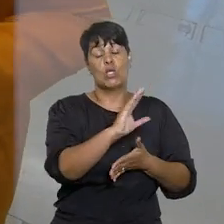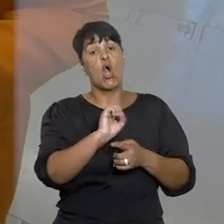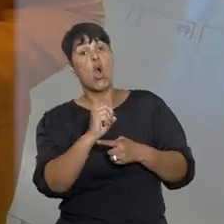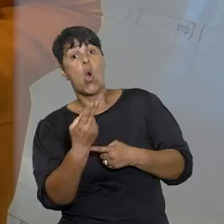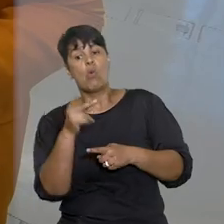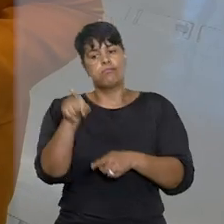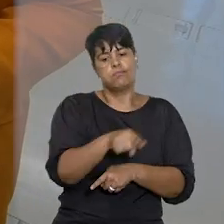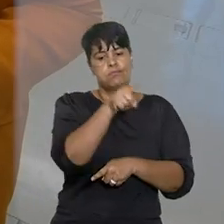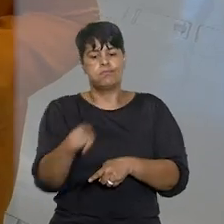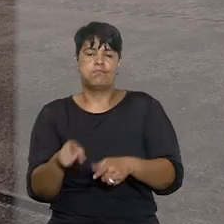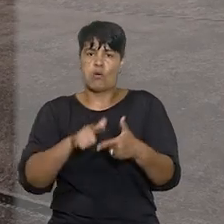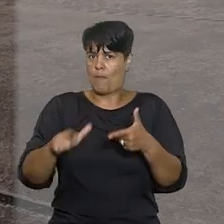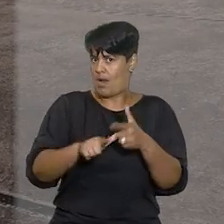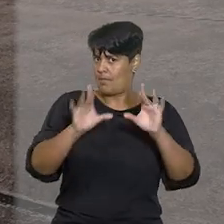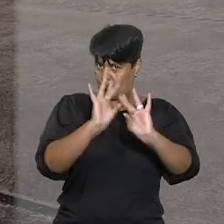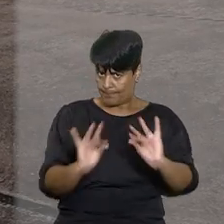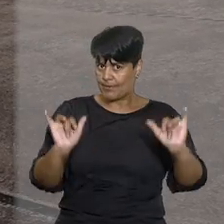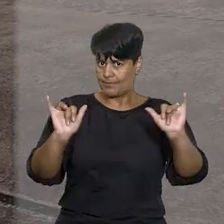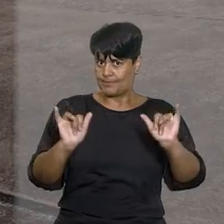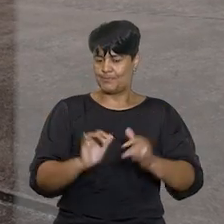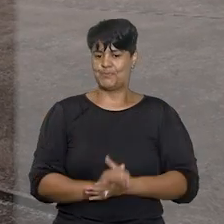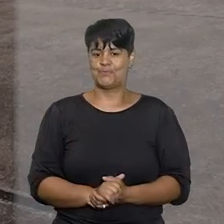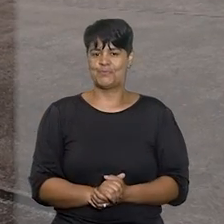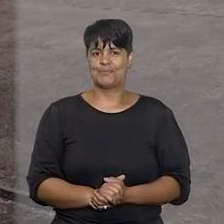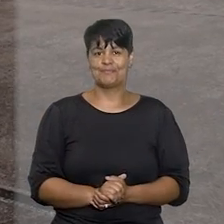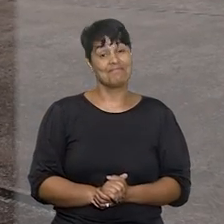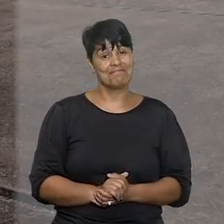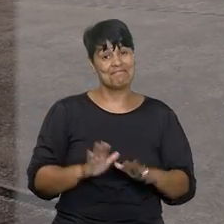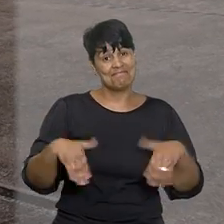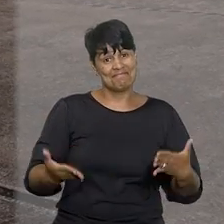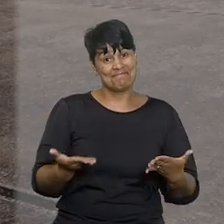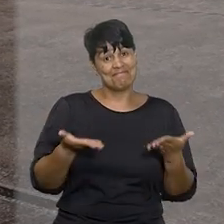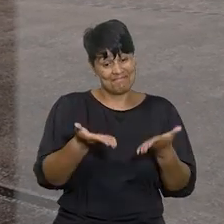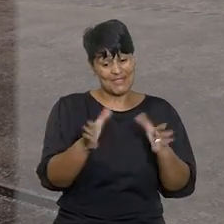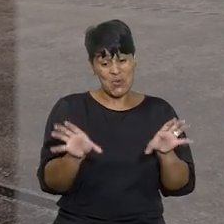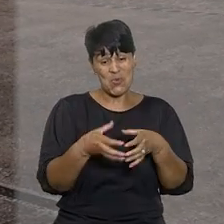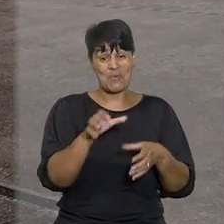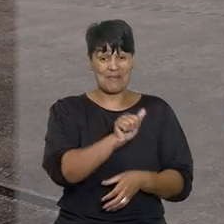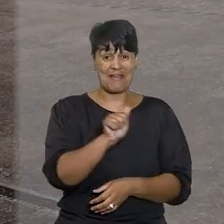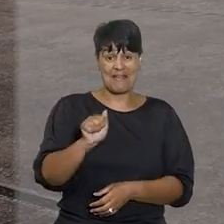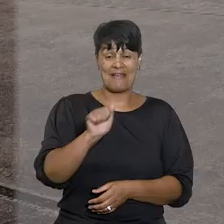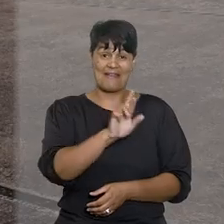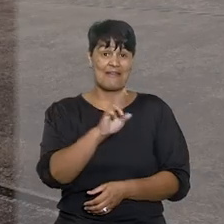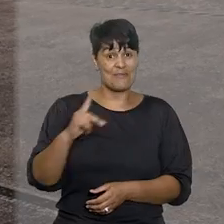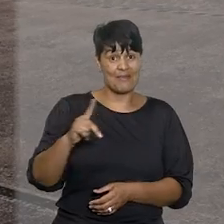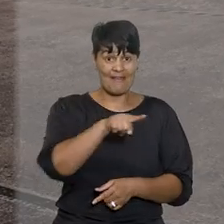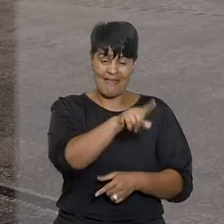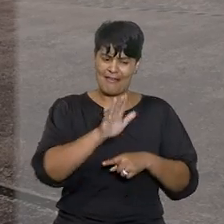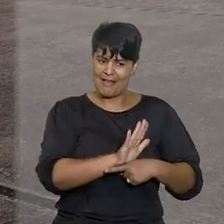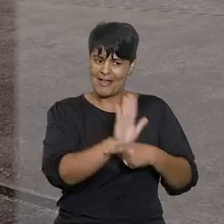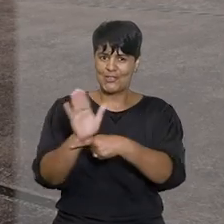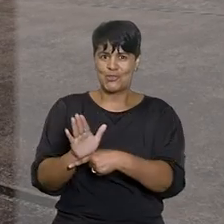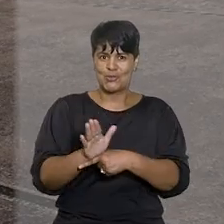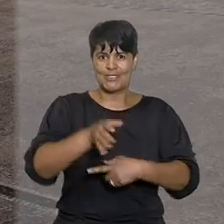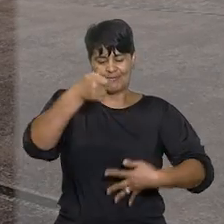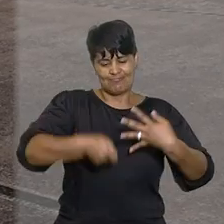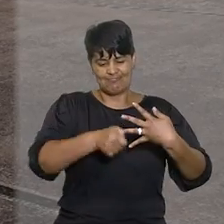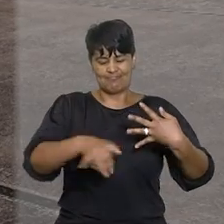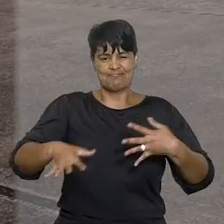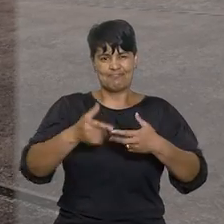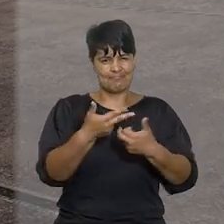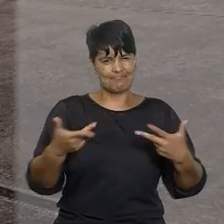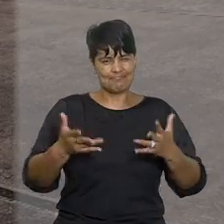inexistência de óbvices. Esta é a ARP, contribuindo para uma prestação jurisdicional ágil,